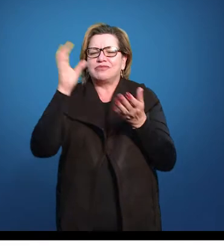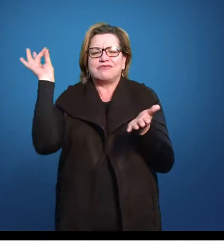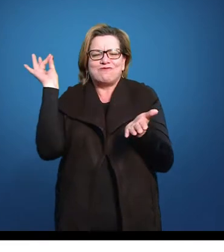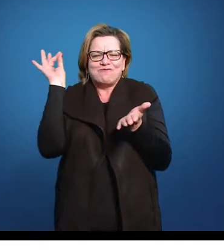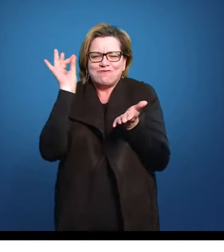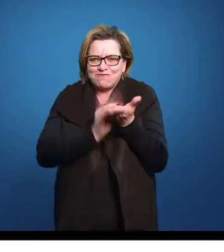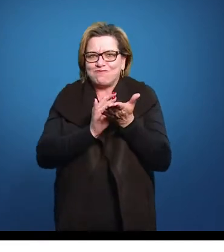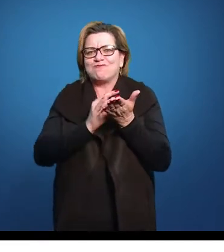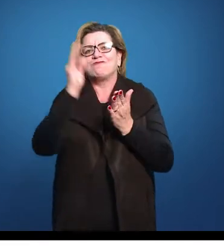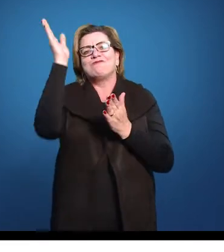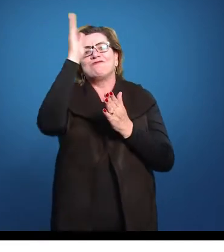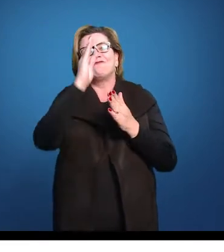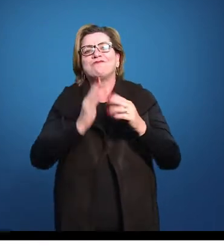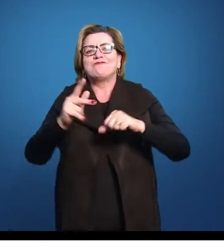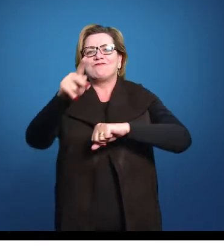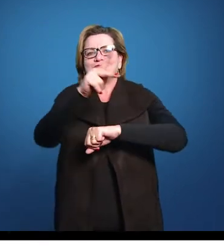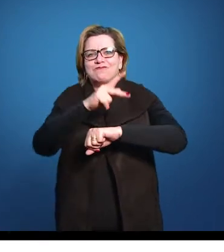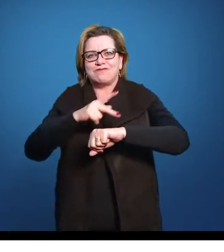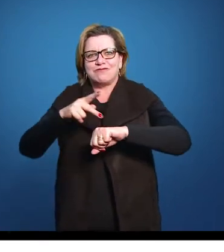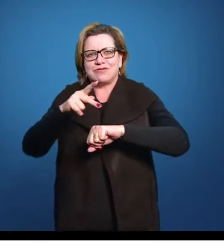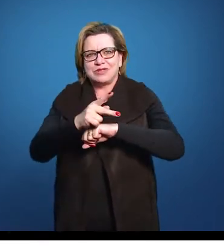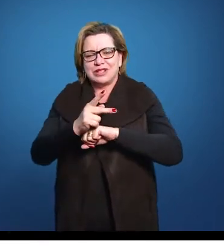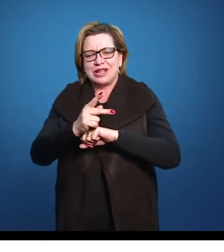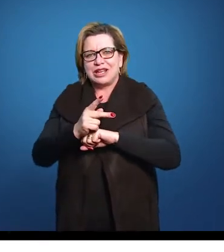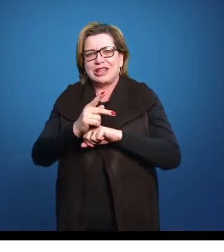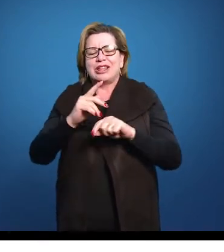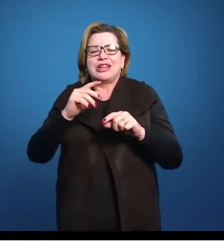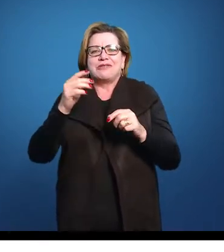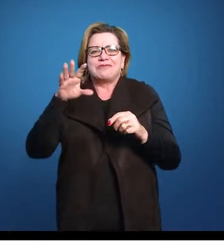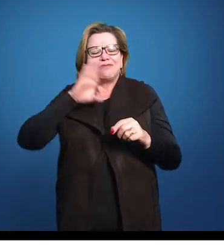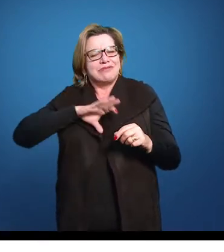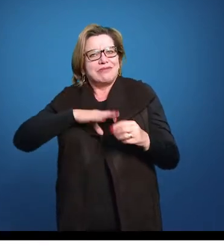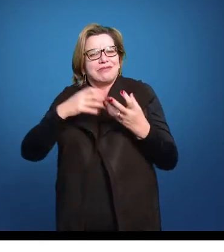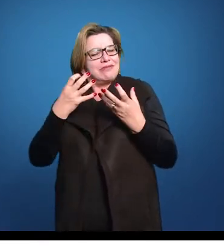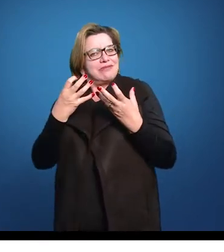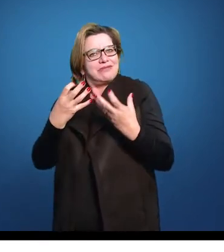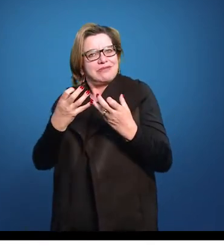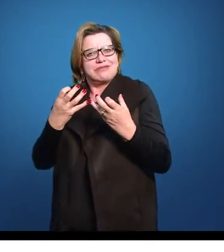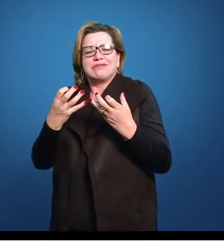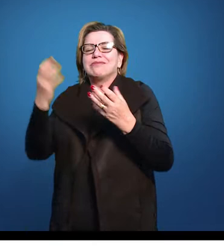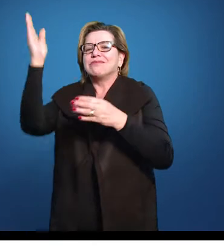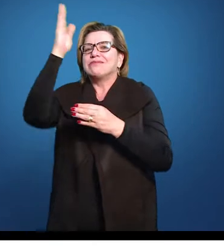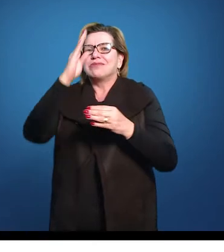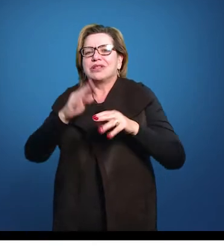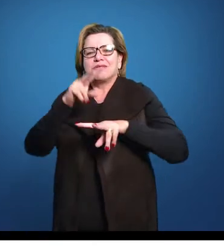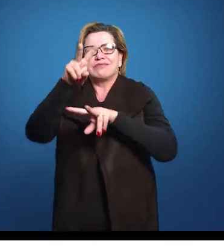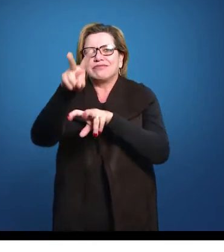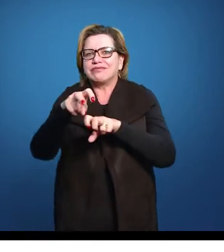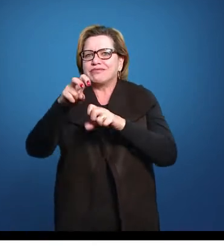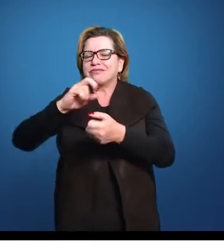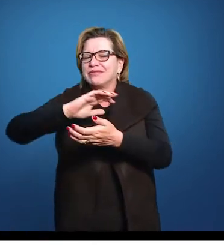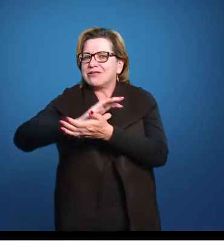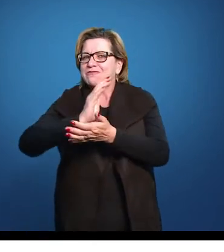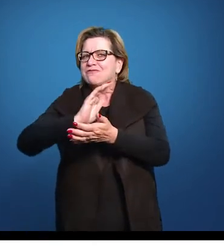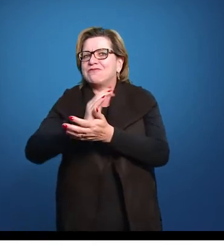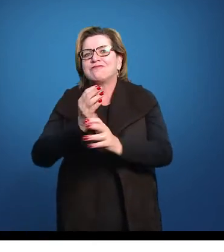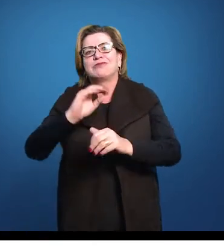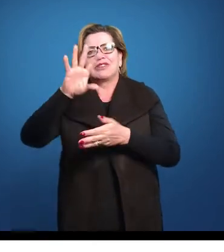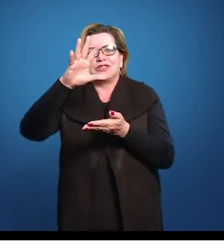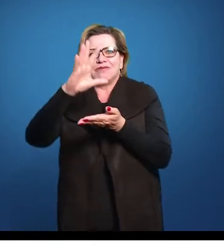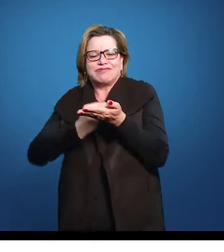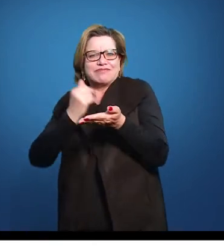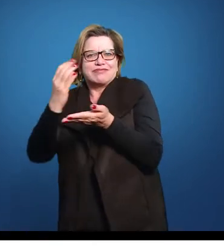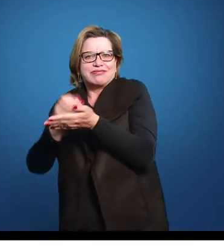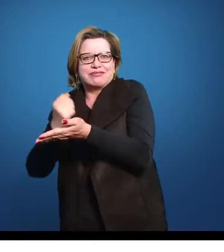para se viver, para se morar, mas para que fosse uma grande lavoura, um grande campo em que se pudesse explorar coisas, que se pudesse tirar